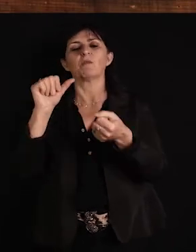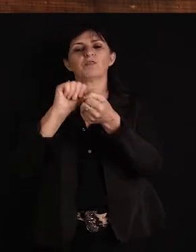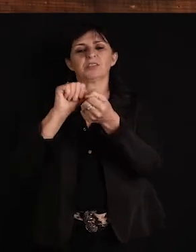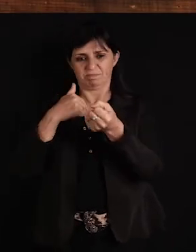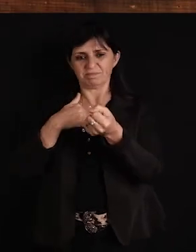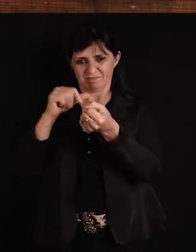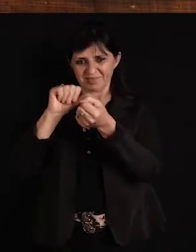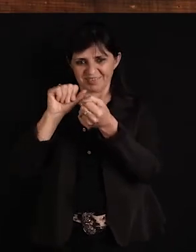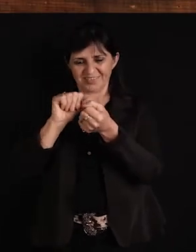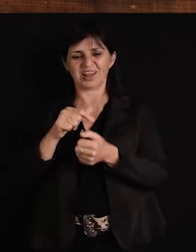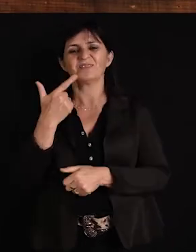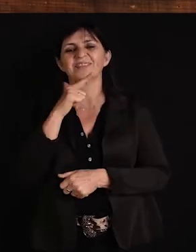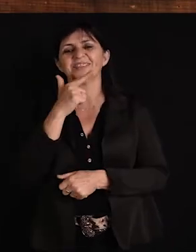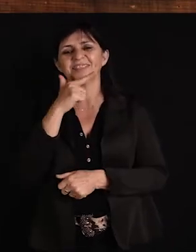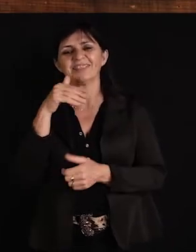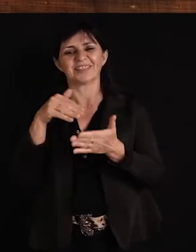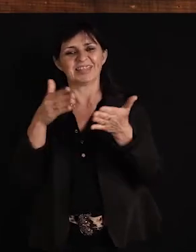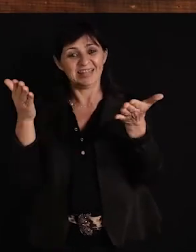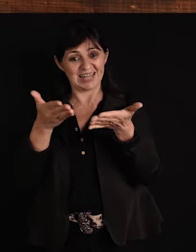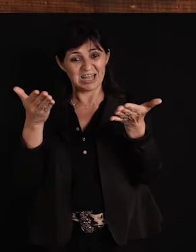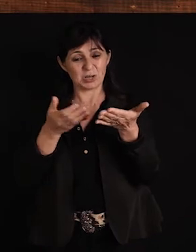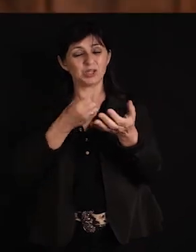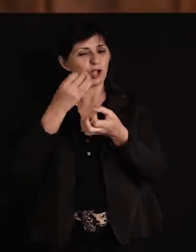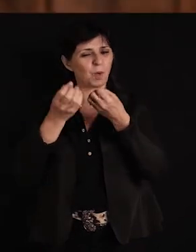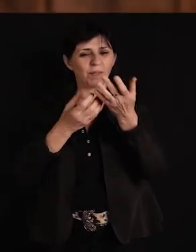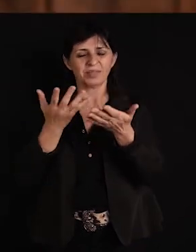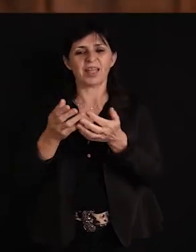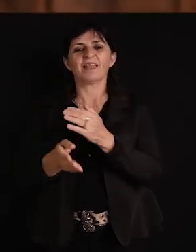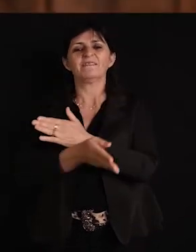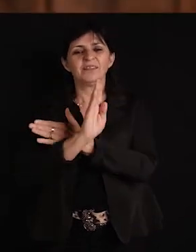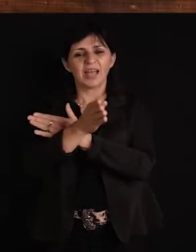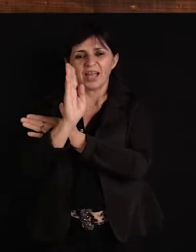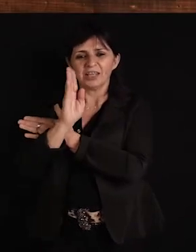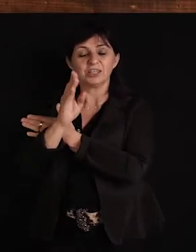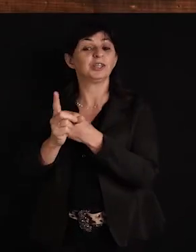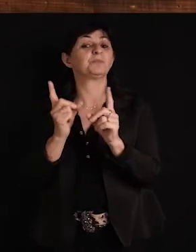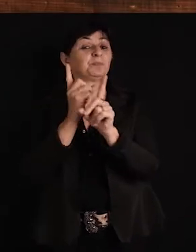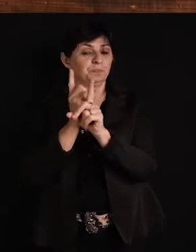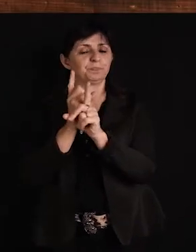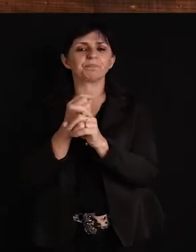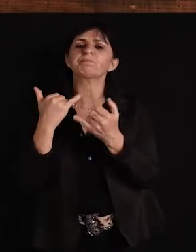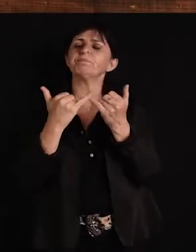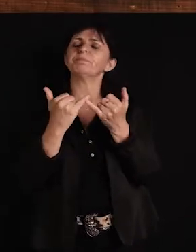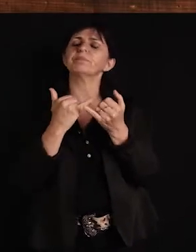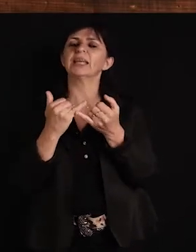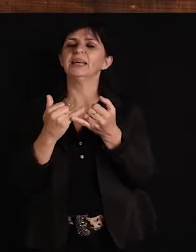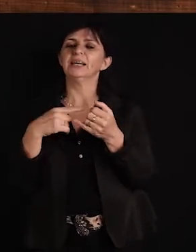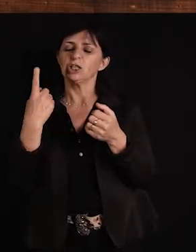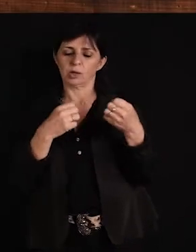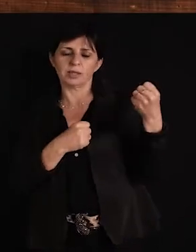que a gente sempre dá risada até hoje e comenta nas viagens ou quando se encontra. Nós estamos tocando na cidade de